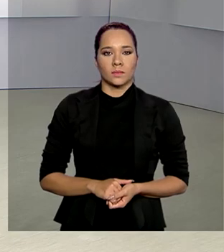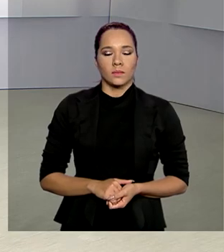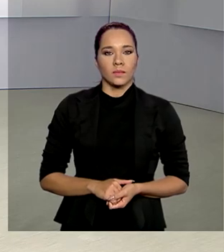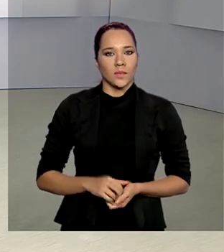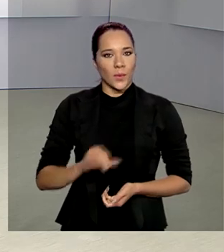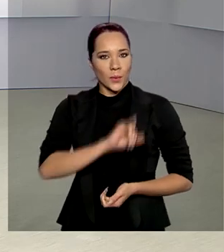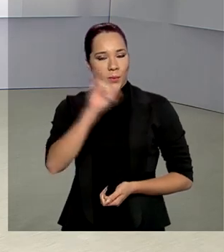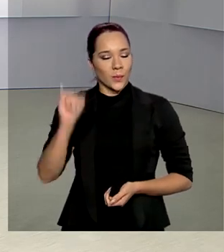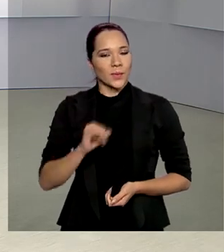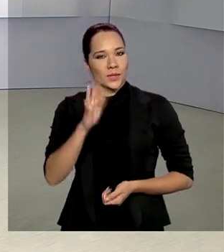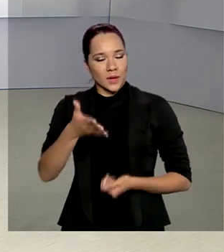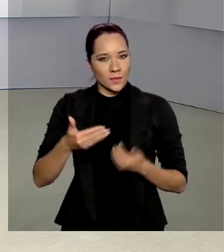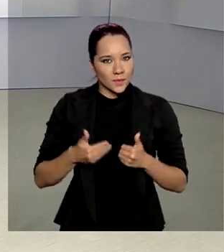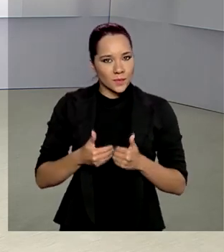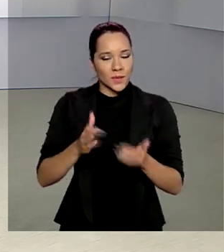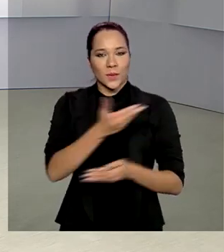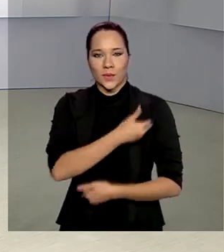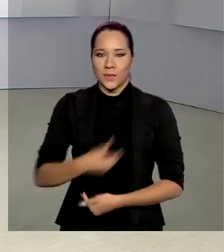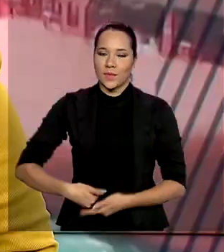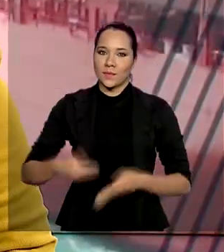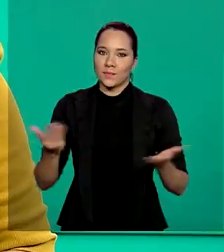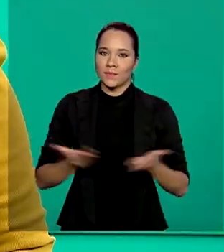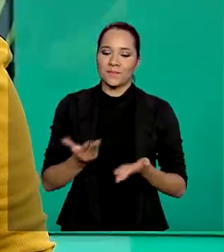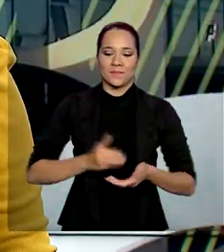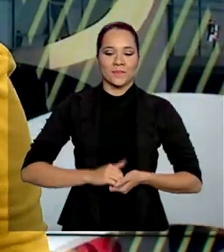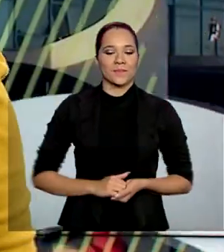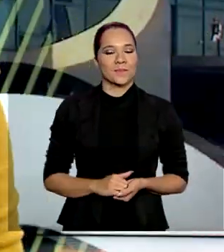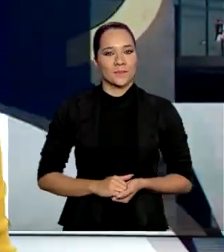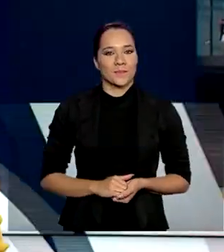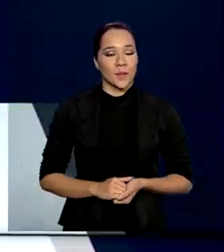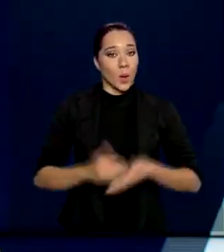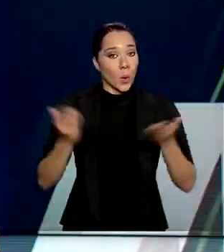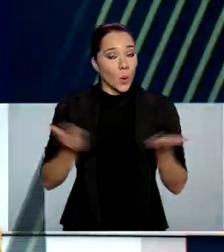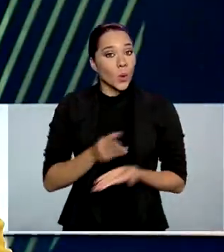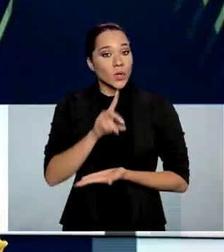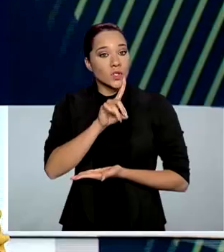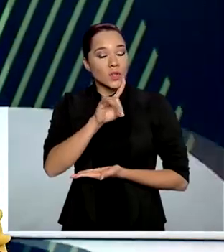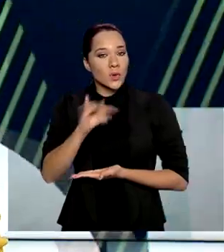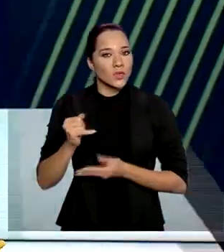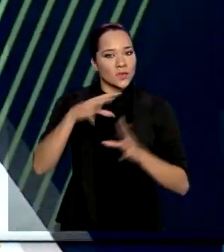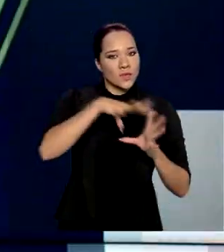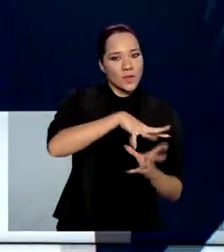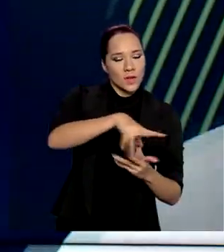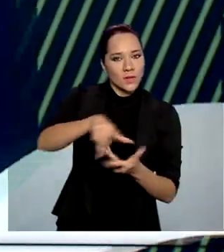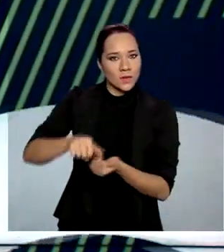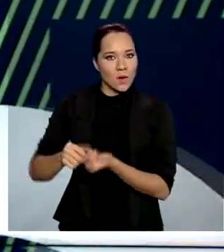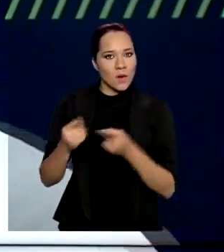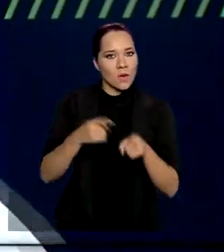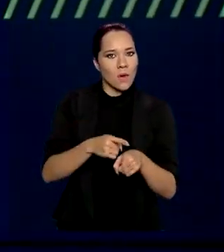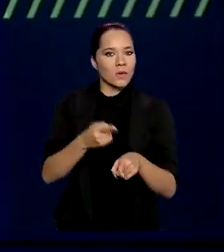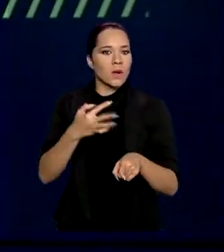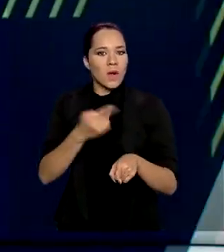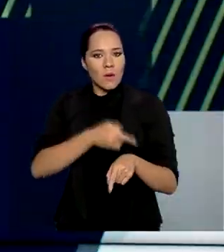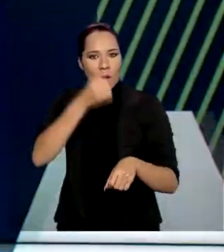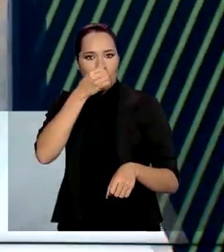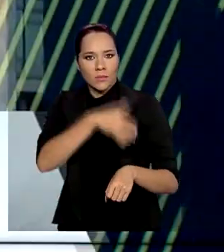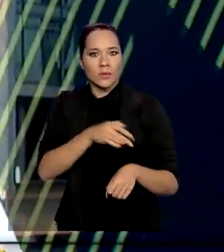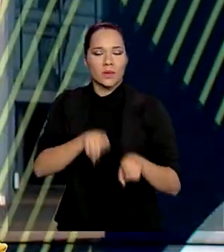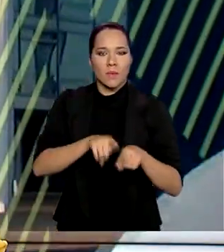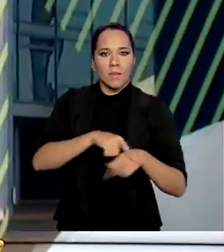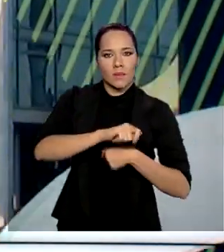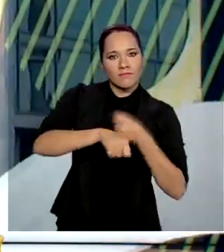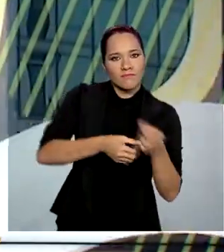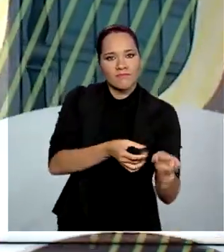Olá, estamos de volta com o Governo Agora. Hoje é o Dia Internacional contra o Abuso e o Tráfico